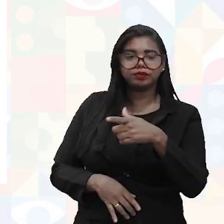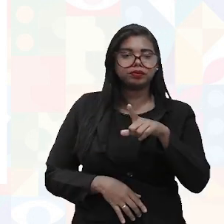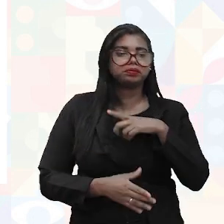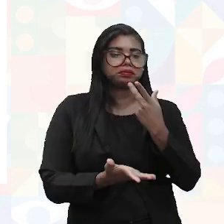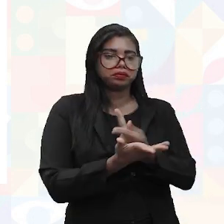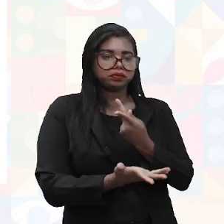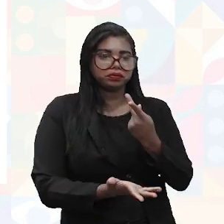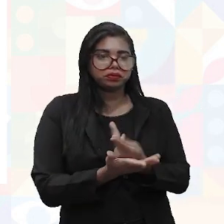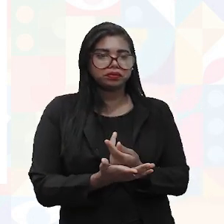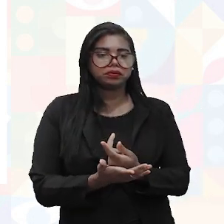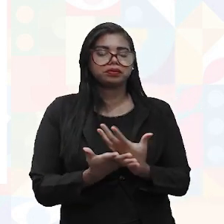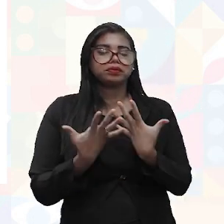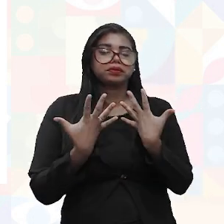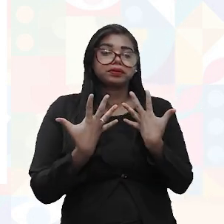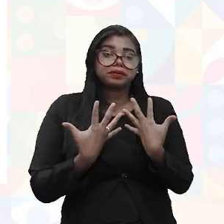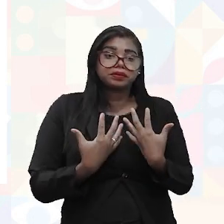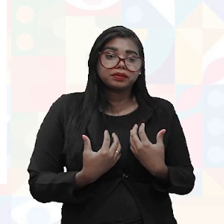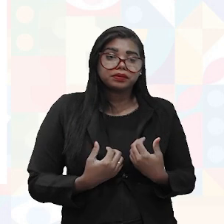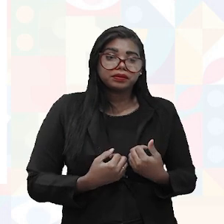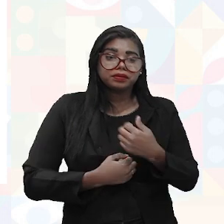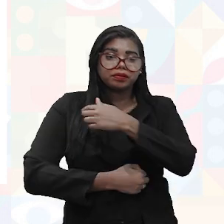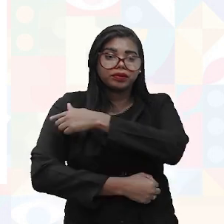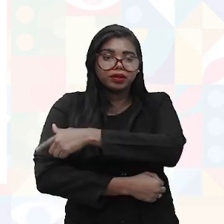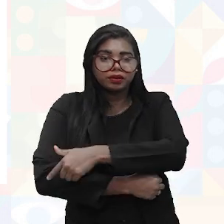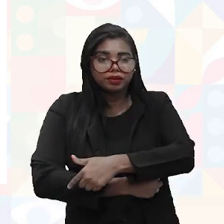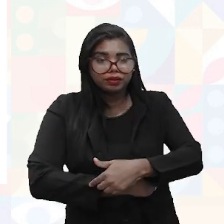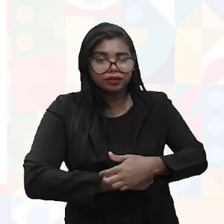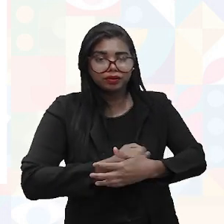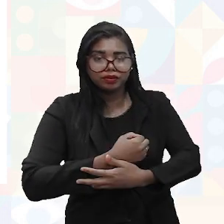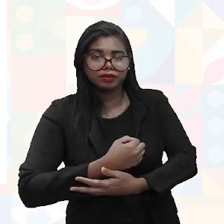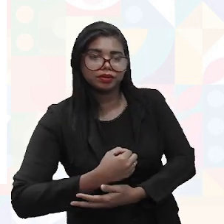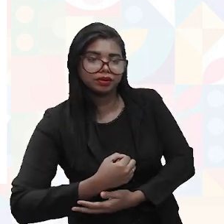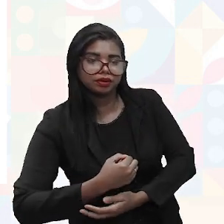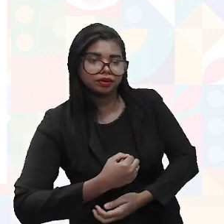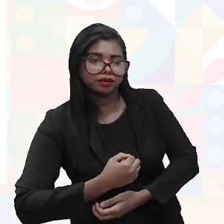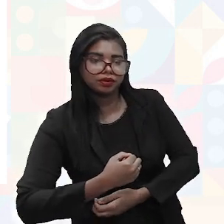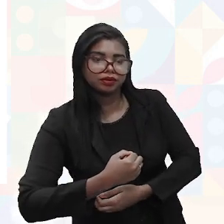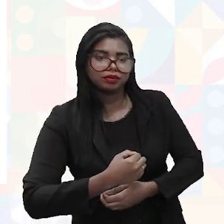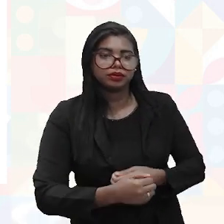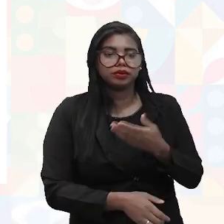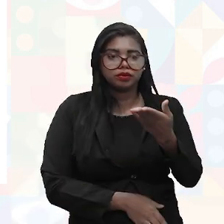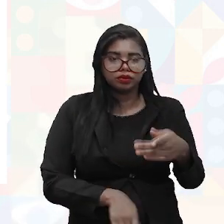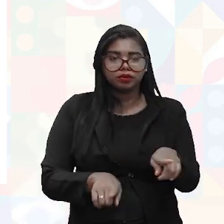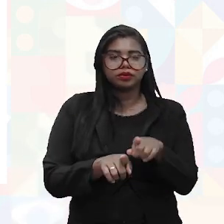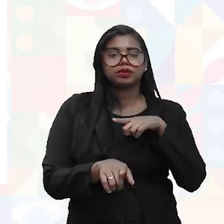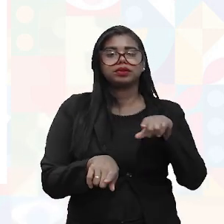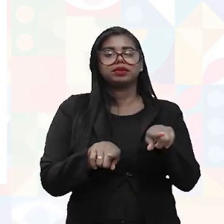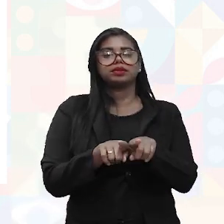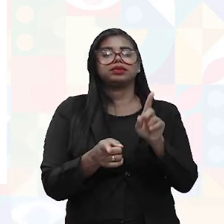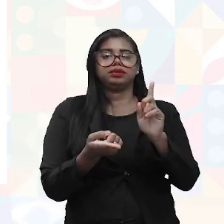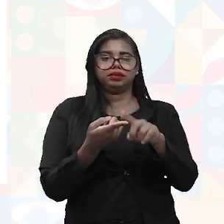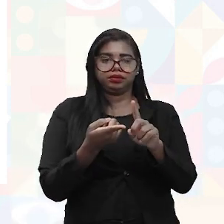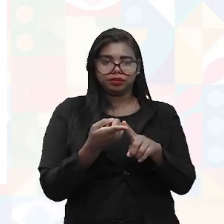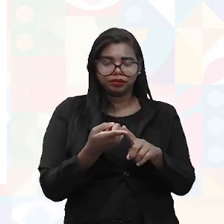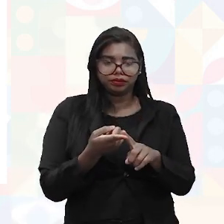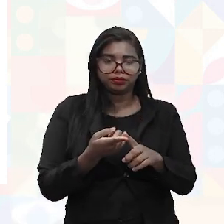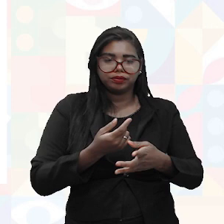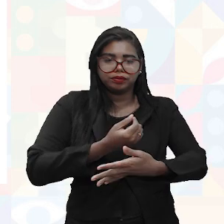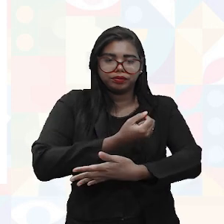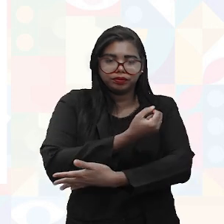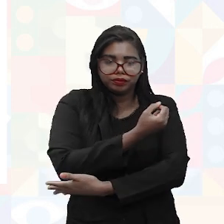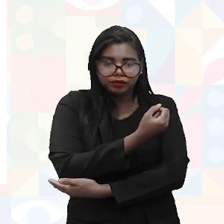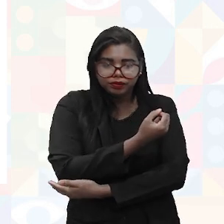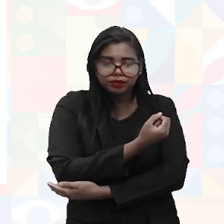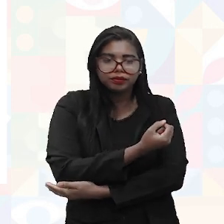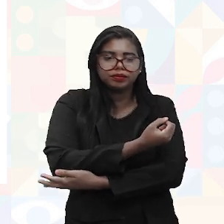Tem que ter descanso de braço, né? Na altura do cotovelo, onde você tem que ter o apoio de braço para poder colocar seu